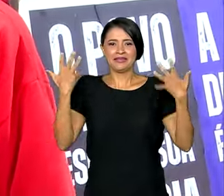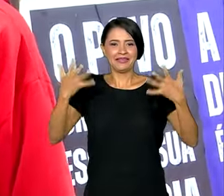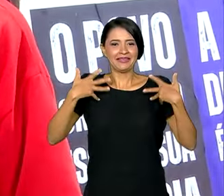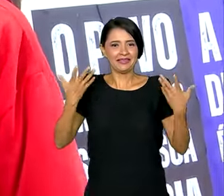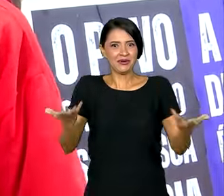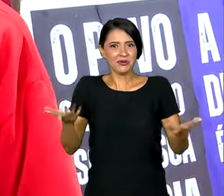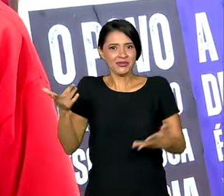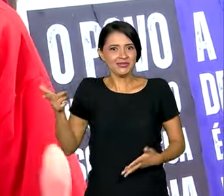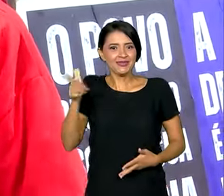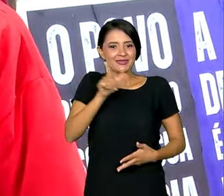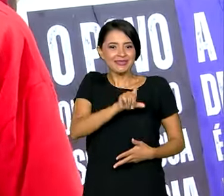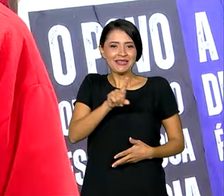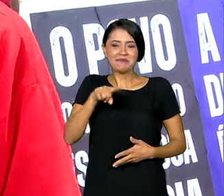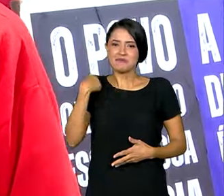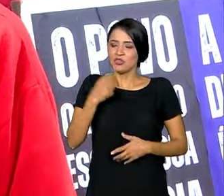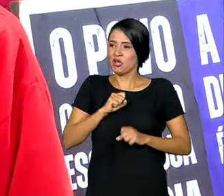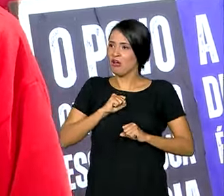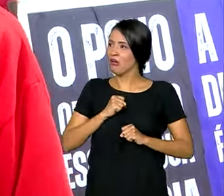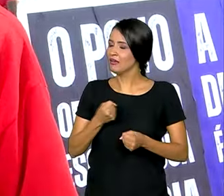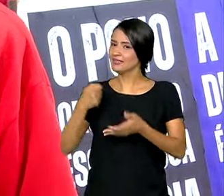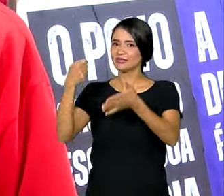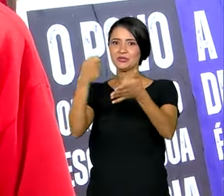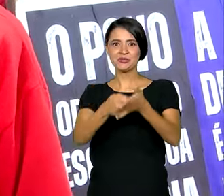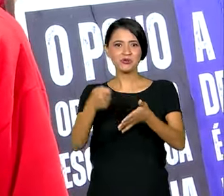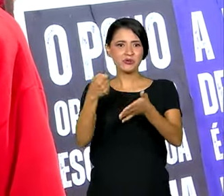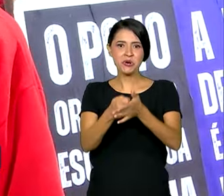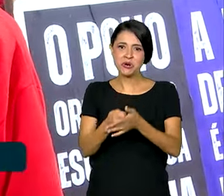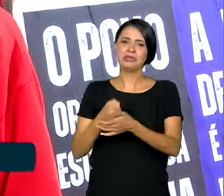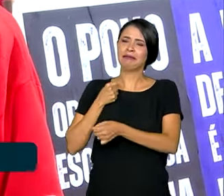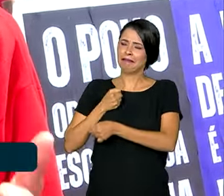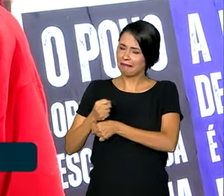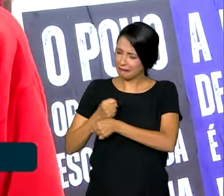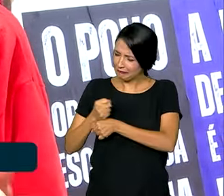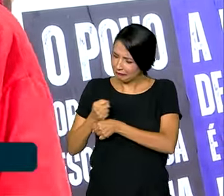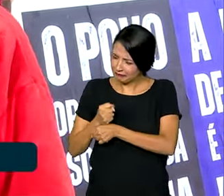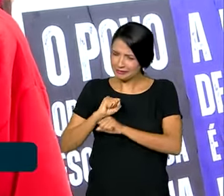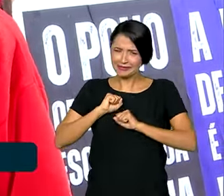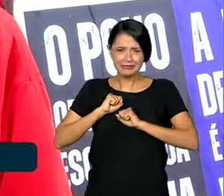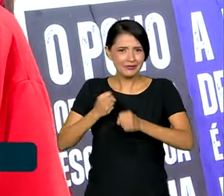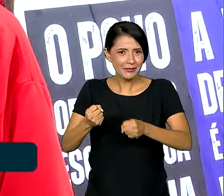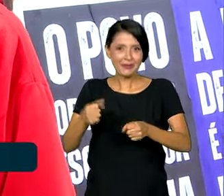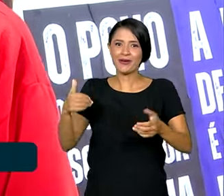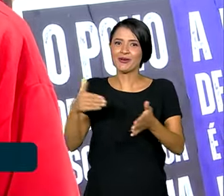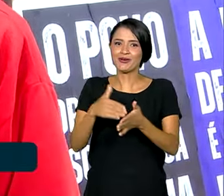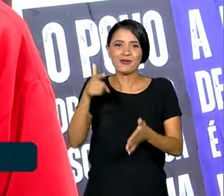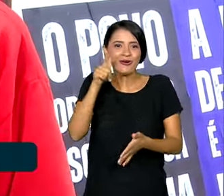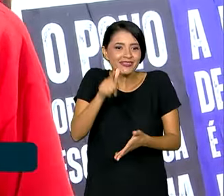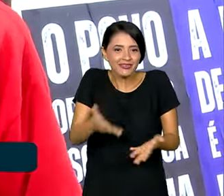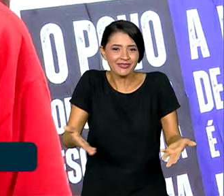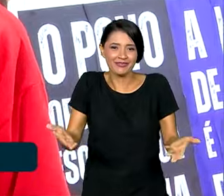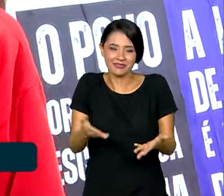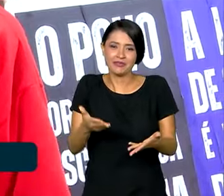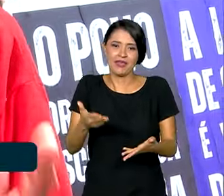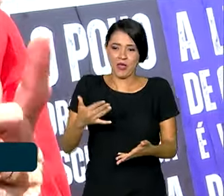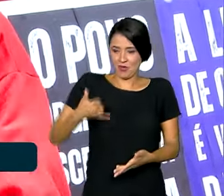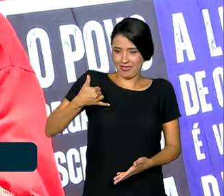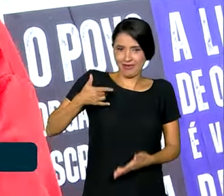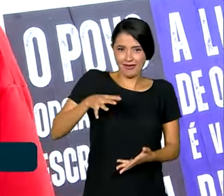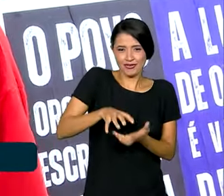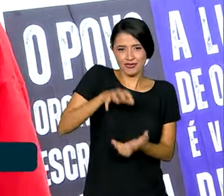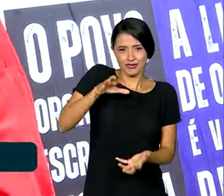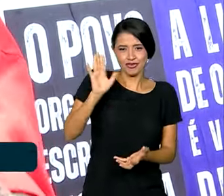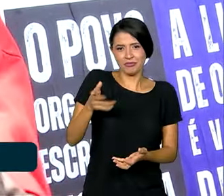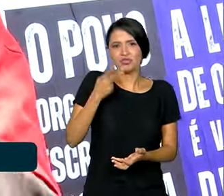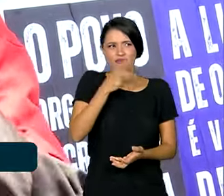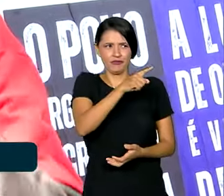conquistando, a nossa luta que nós muito esforçamos para poder chegar até ela. Eu na minha idade, porque eu estou pouco, as pessoas